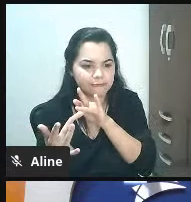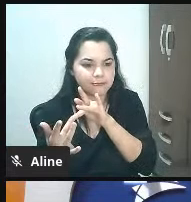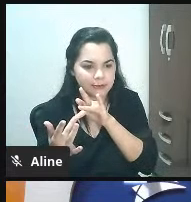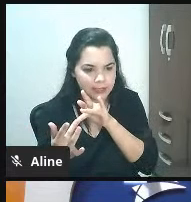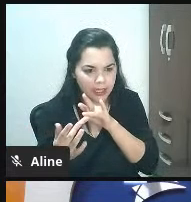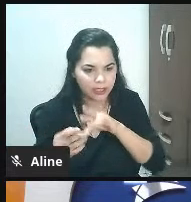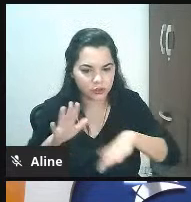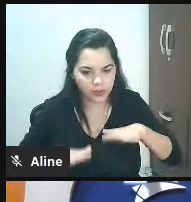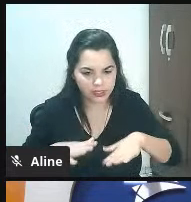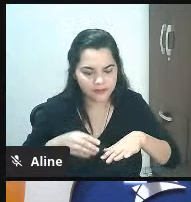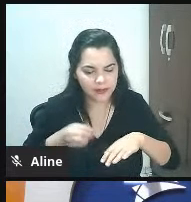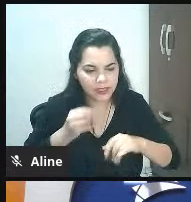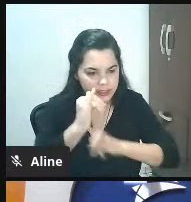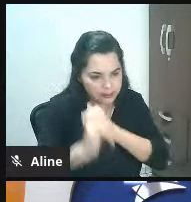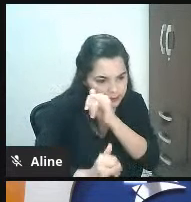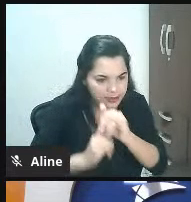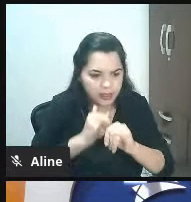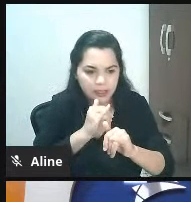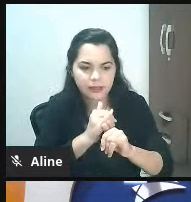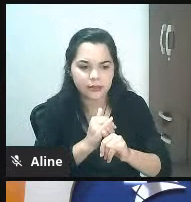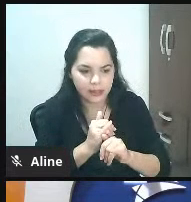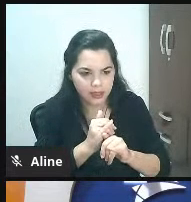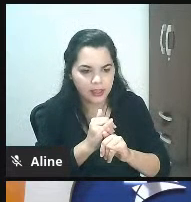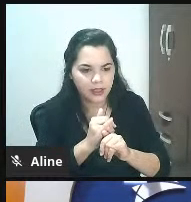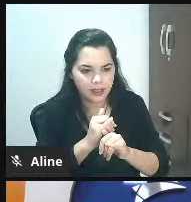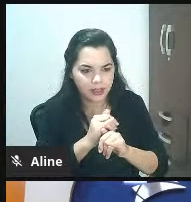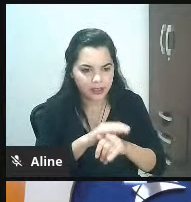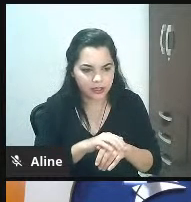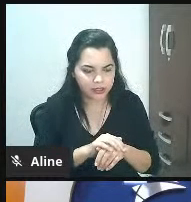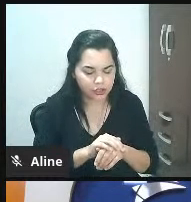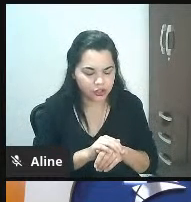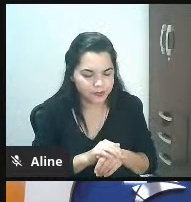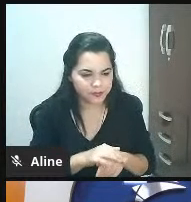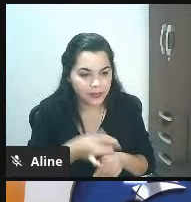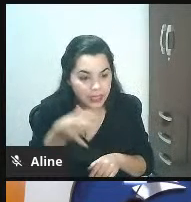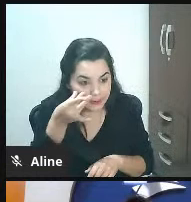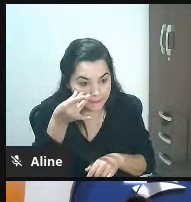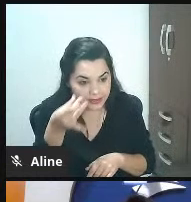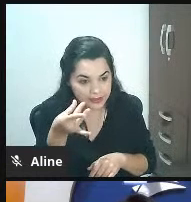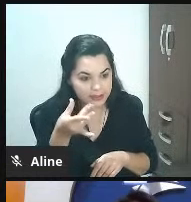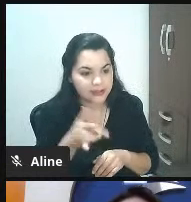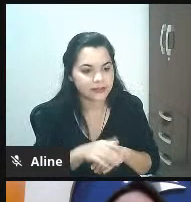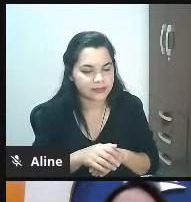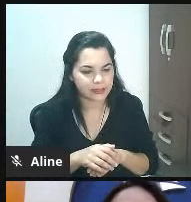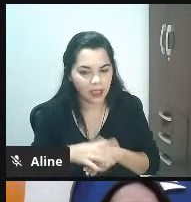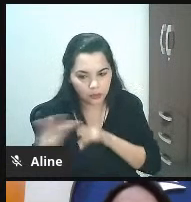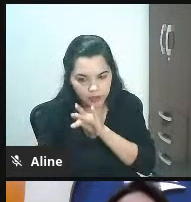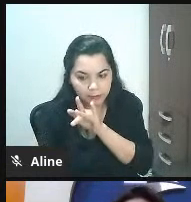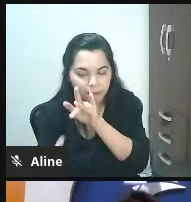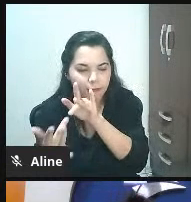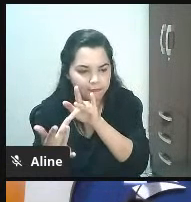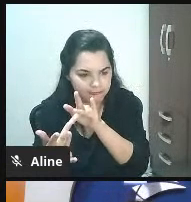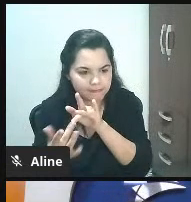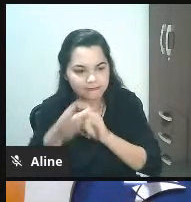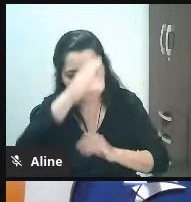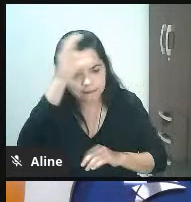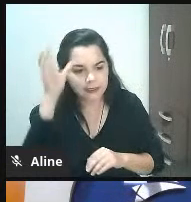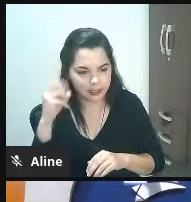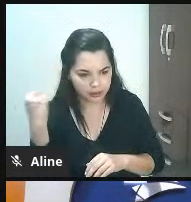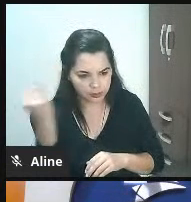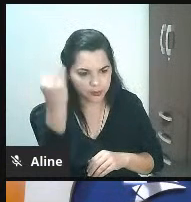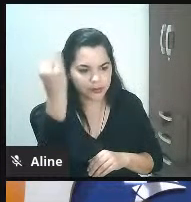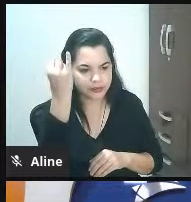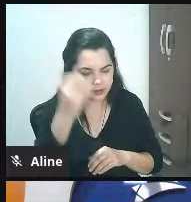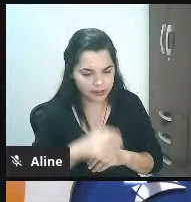meio digital seja por meio presencial criar uma conexão entrar em contato com esse cliente pra que?